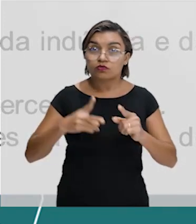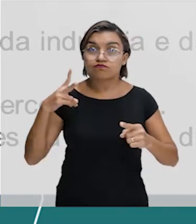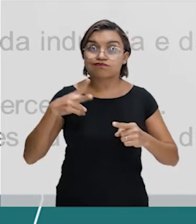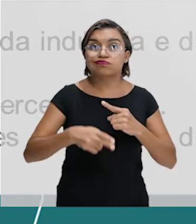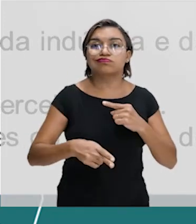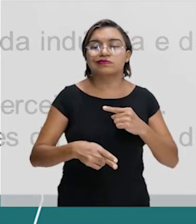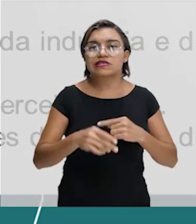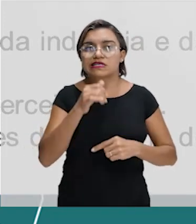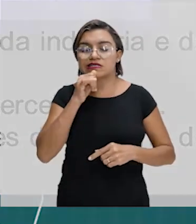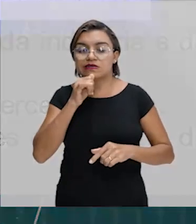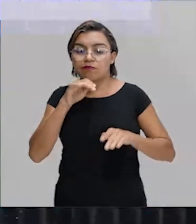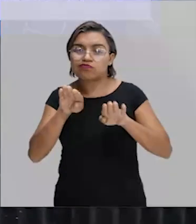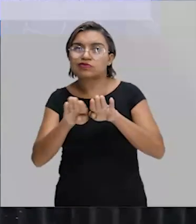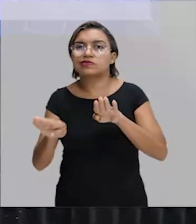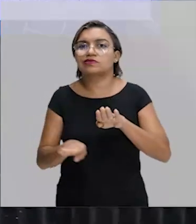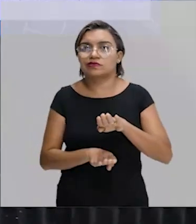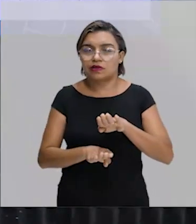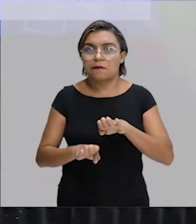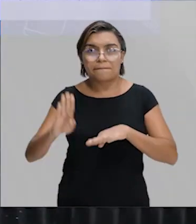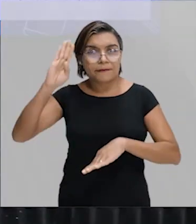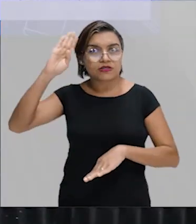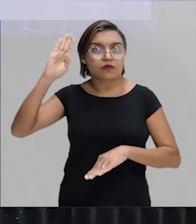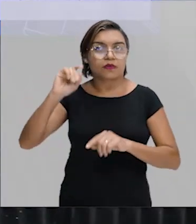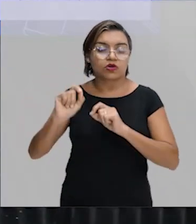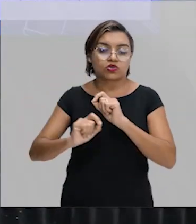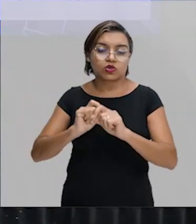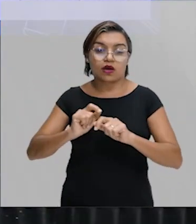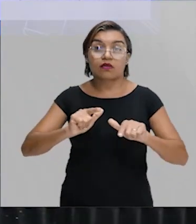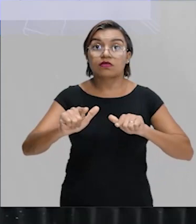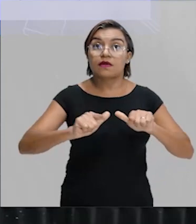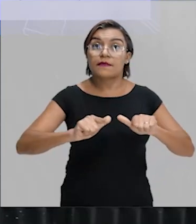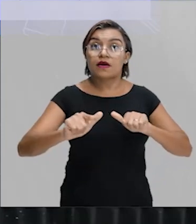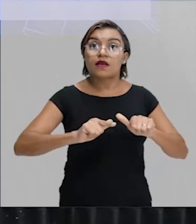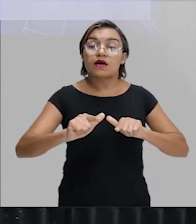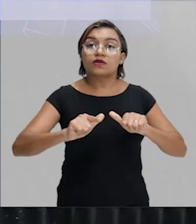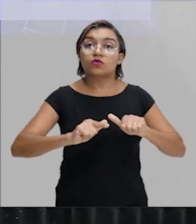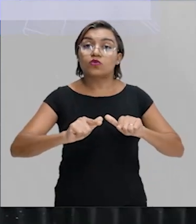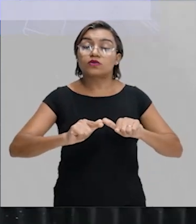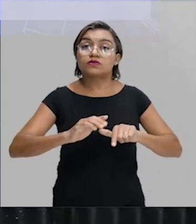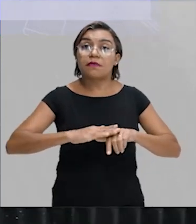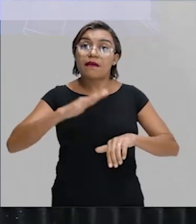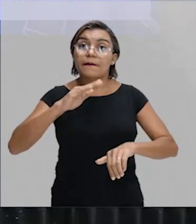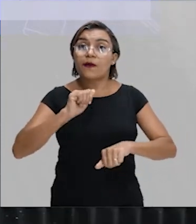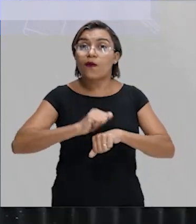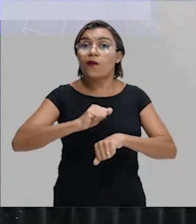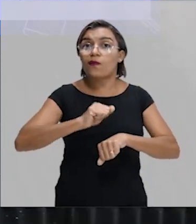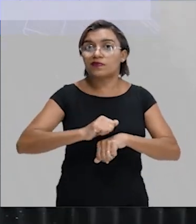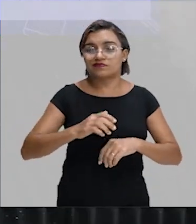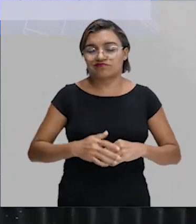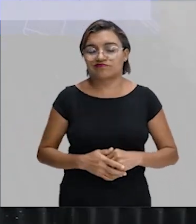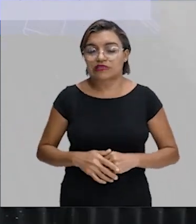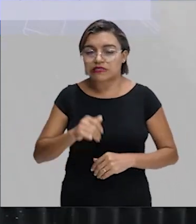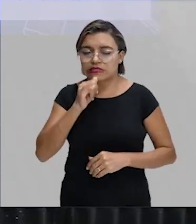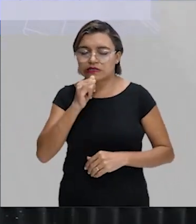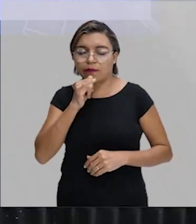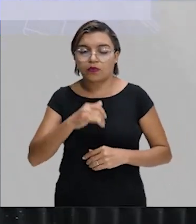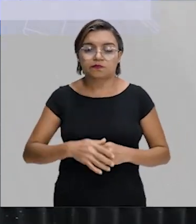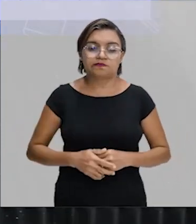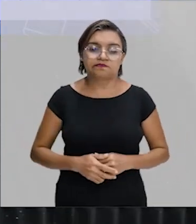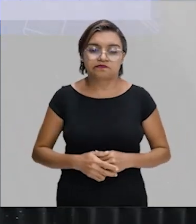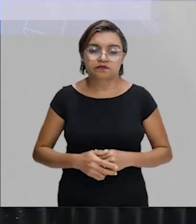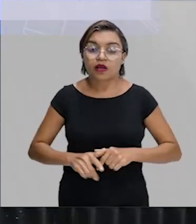falando sobre a desigualdade, principalmente em trabalhadores mais pobres. Digamos assim. Então, ele cita, por exemplo,